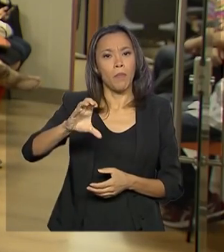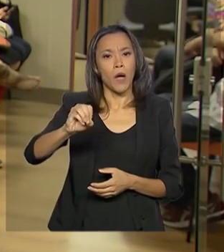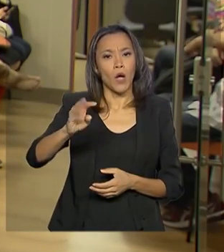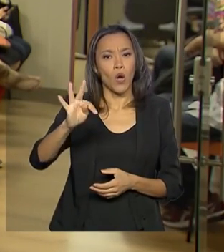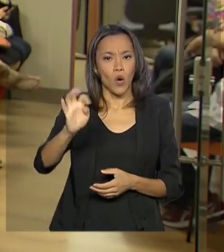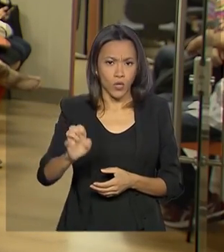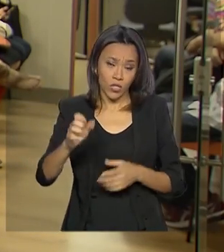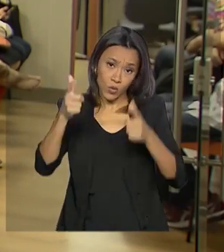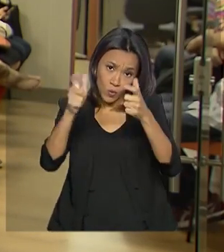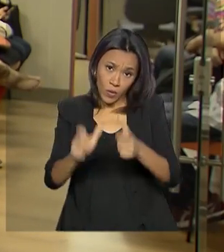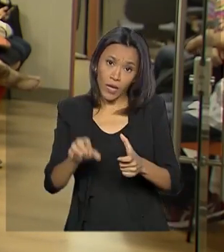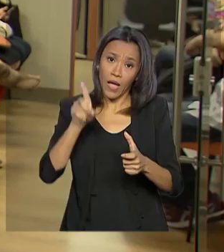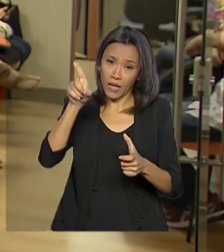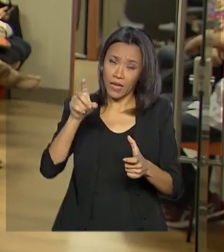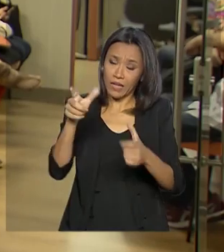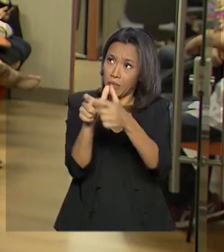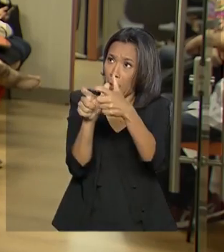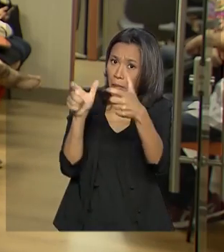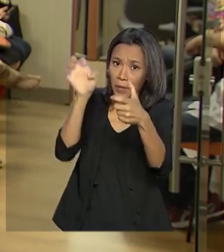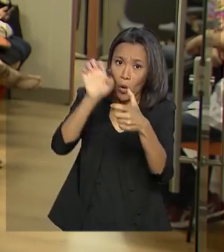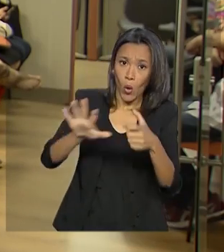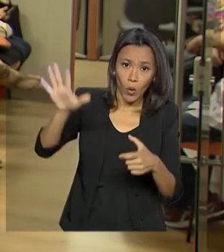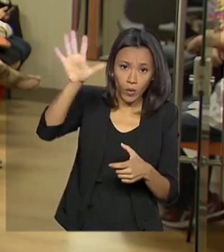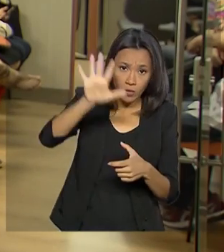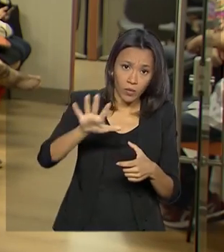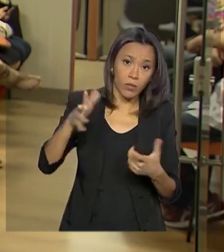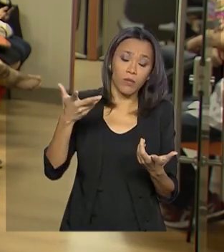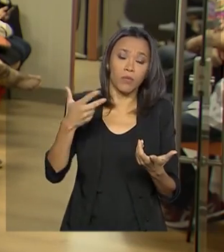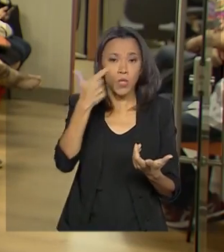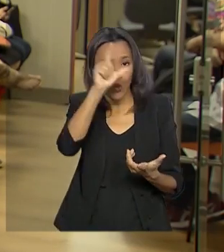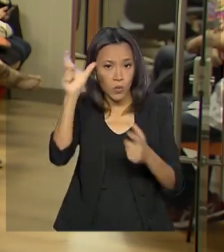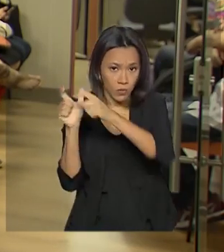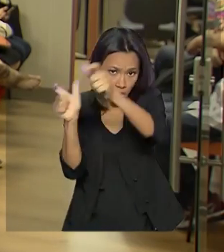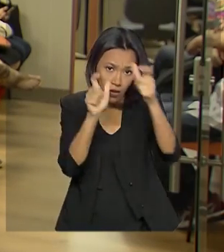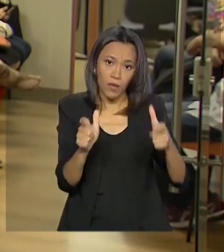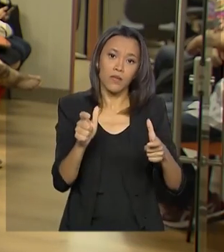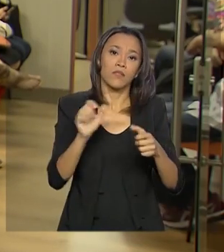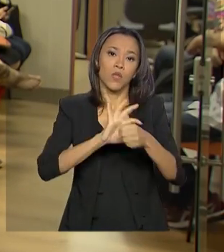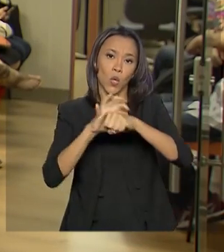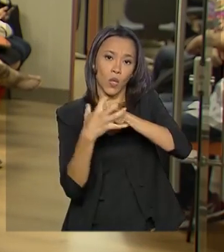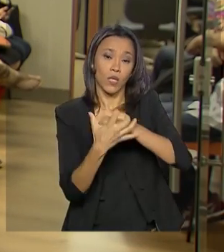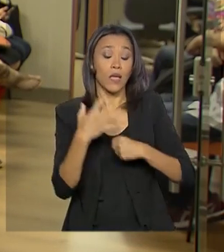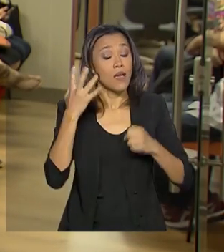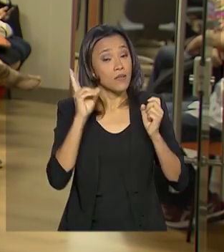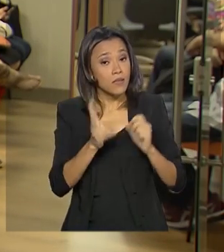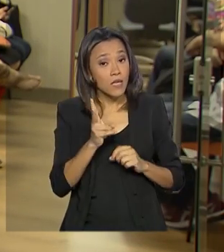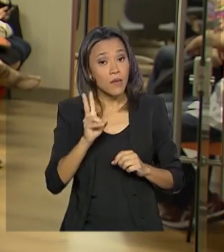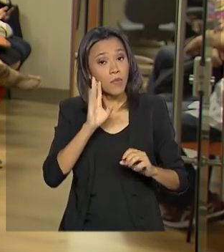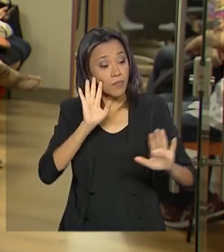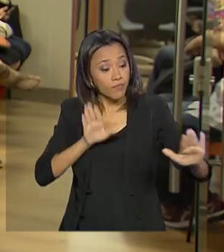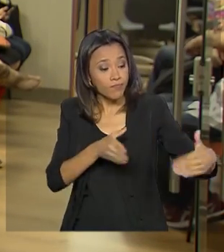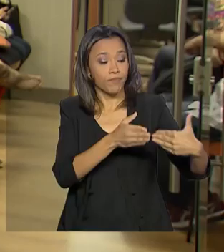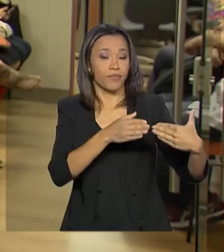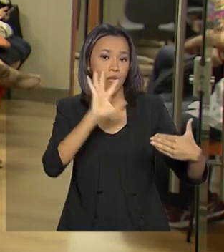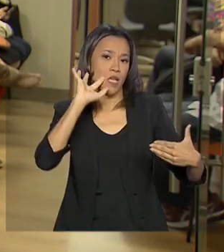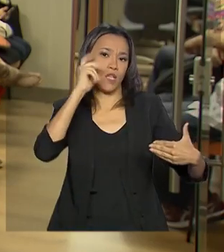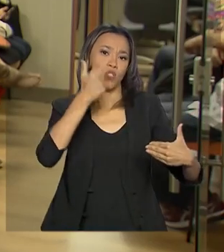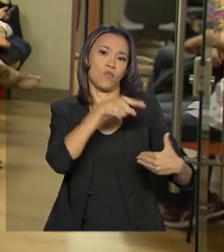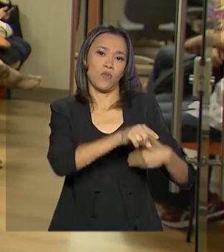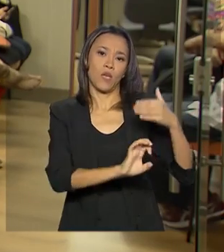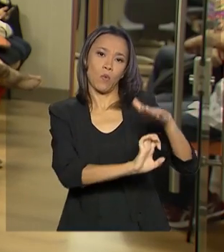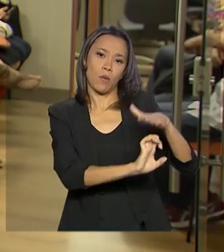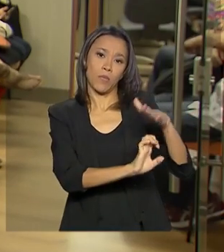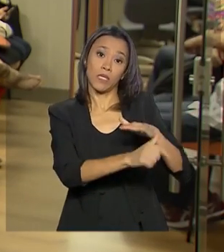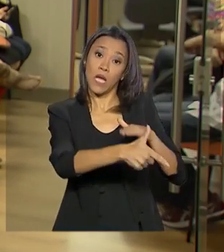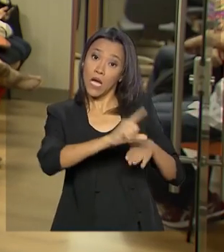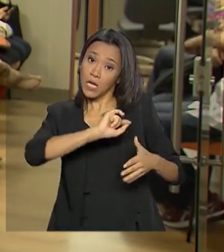índice de casos confirmados de coronavírus. A recomendação é sempre o consumidor tentar resolver diretamente com a empresa, antes